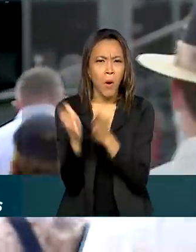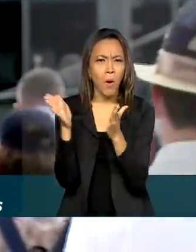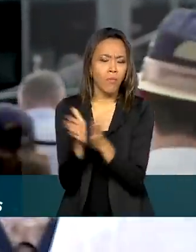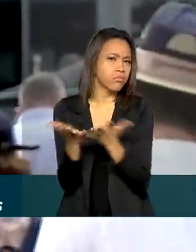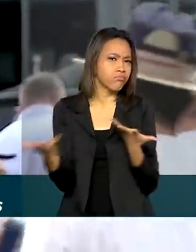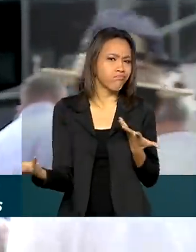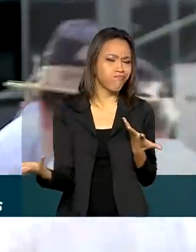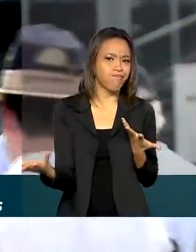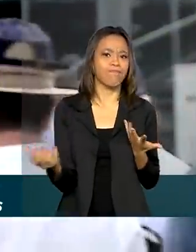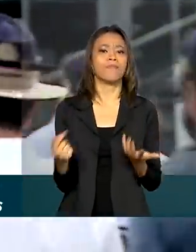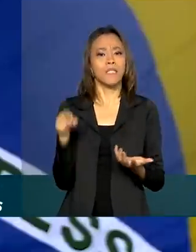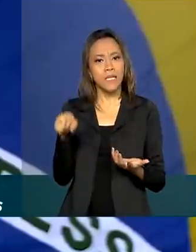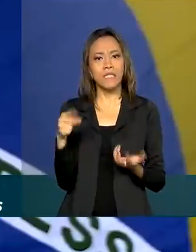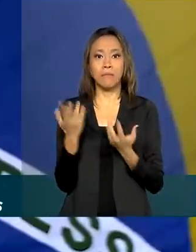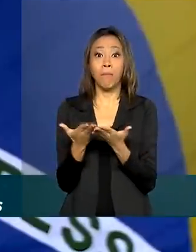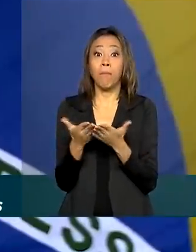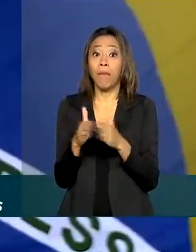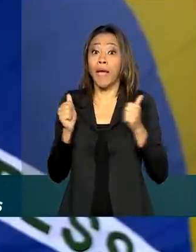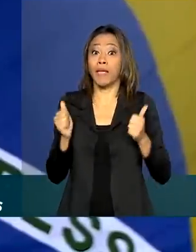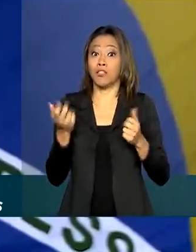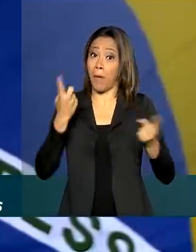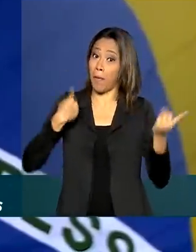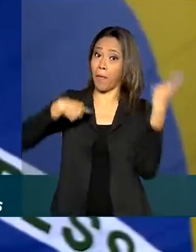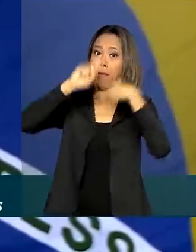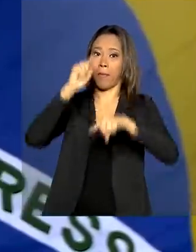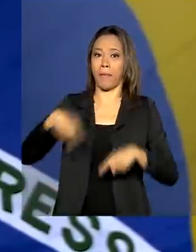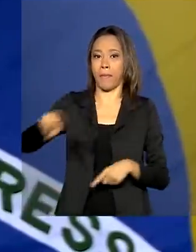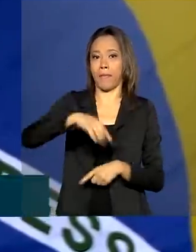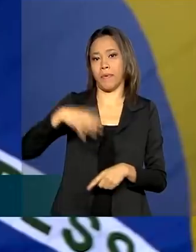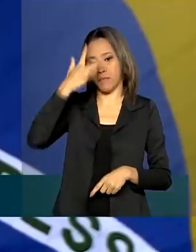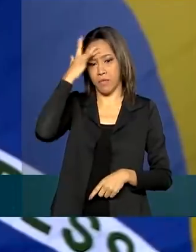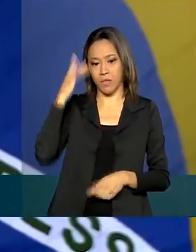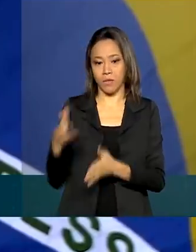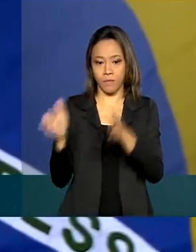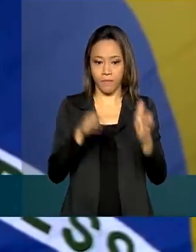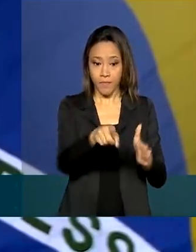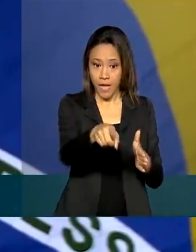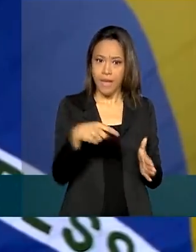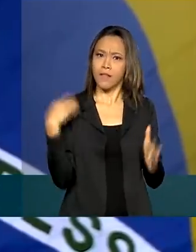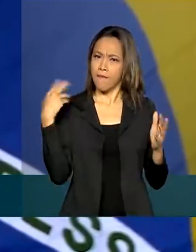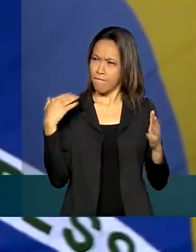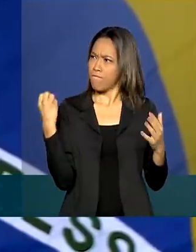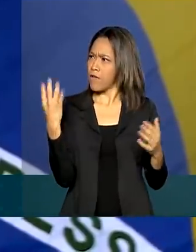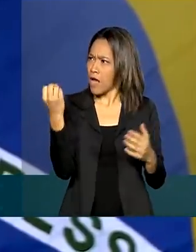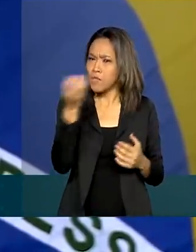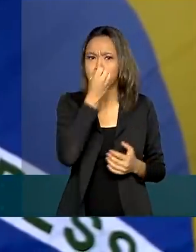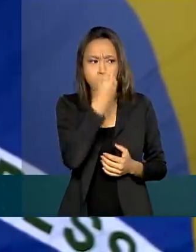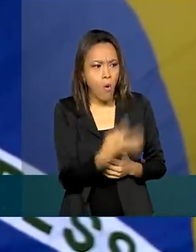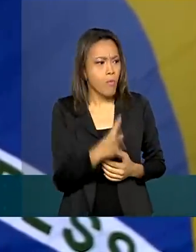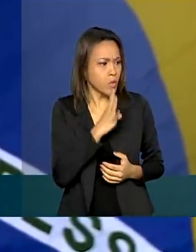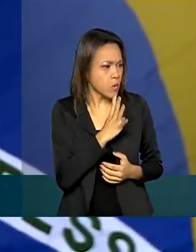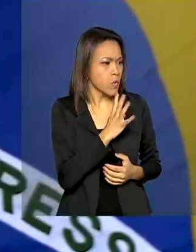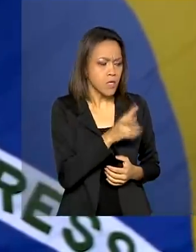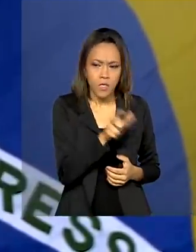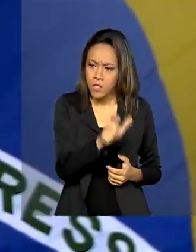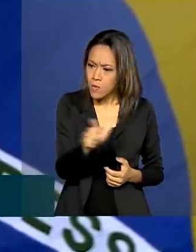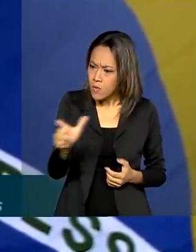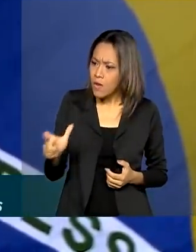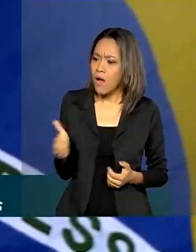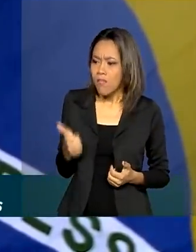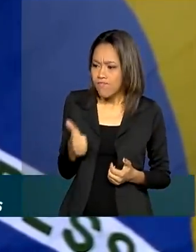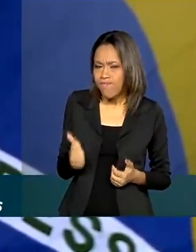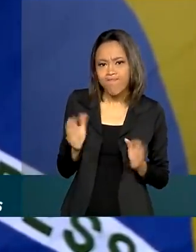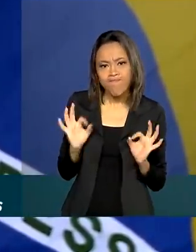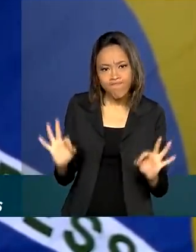solução que seja de prosperidade. Esta viagem serve muito para isso porque conhecemos realmente de uma forma direita a situação,